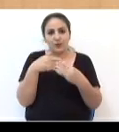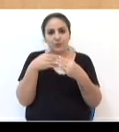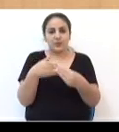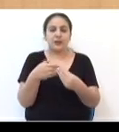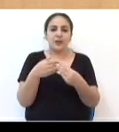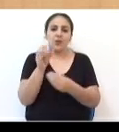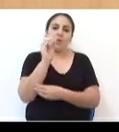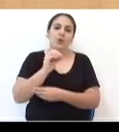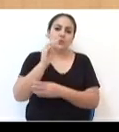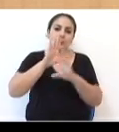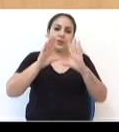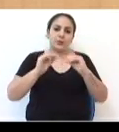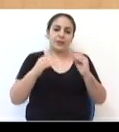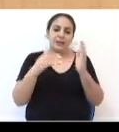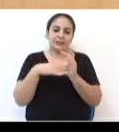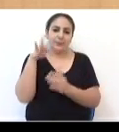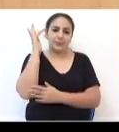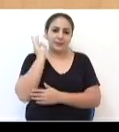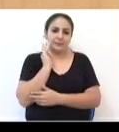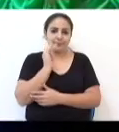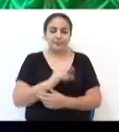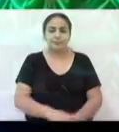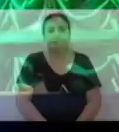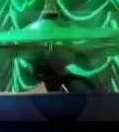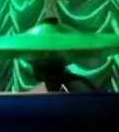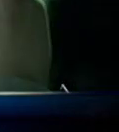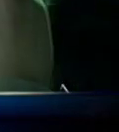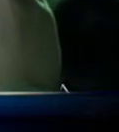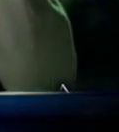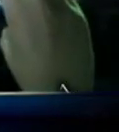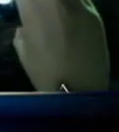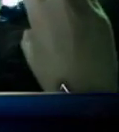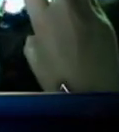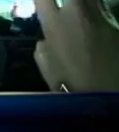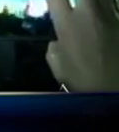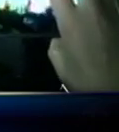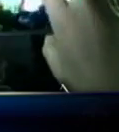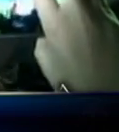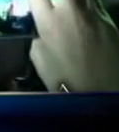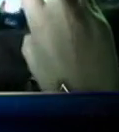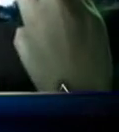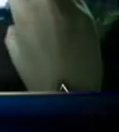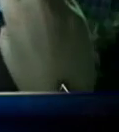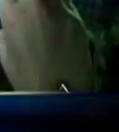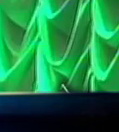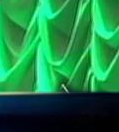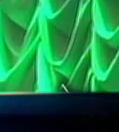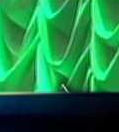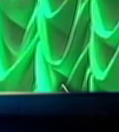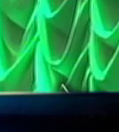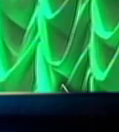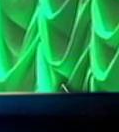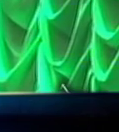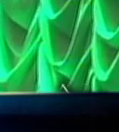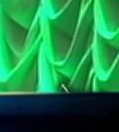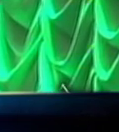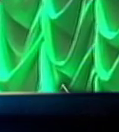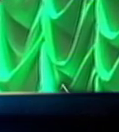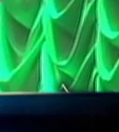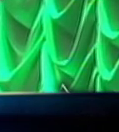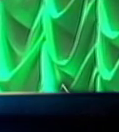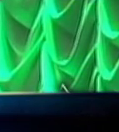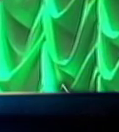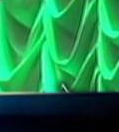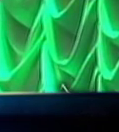companhia, uma ótima noite e até amanhã. E me beija perguntando do meu dia E me diz em um segundo o que